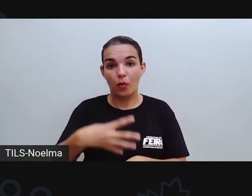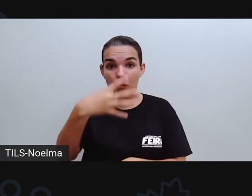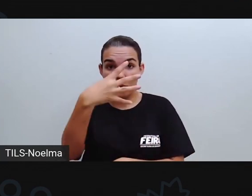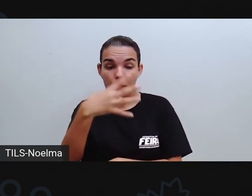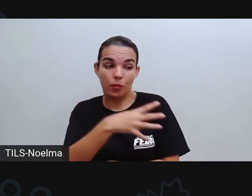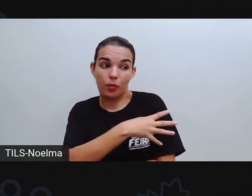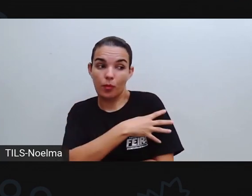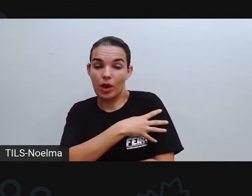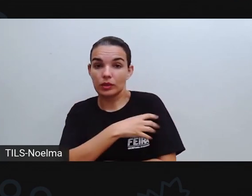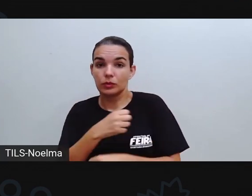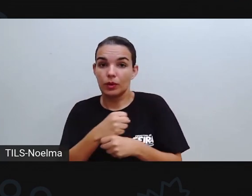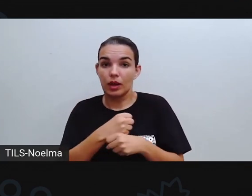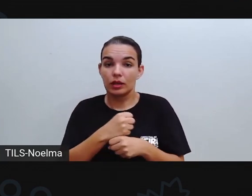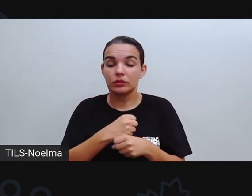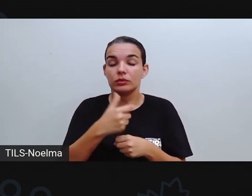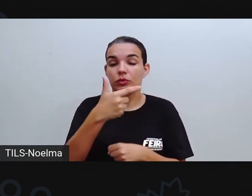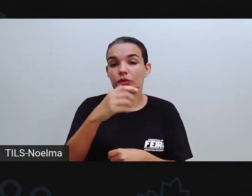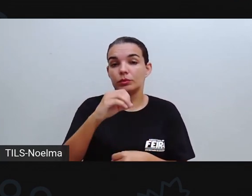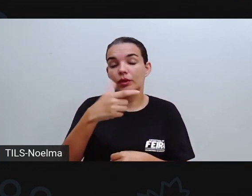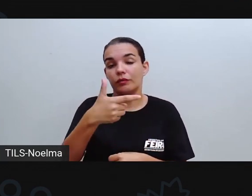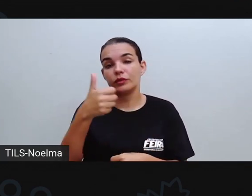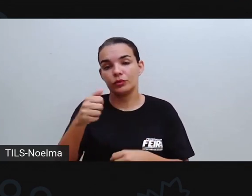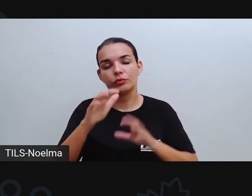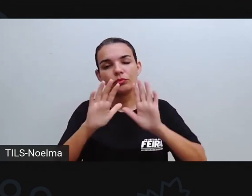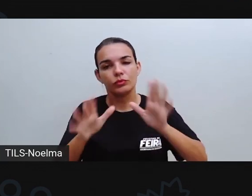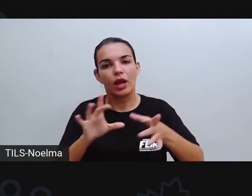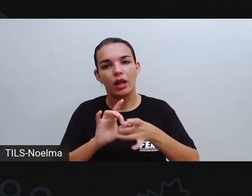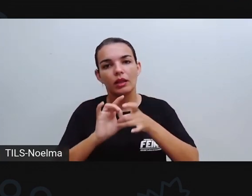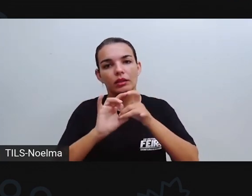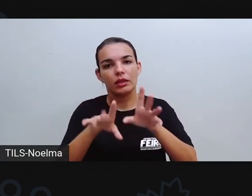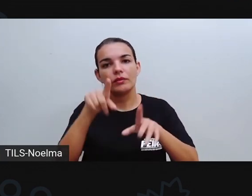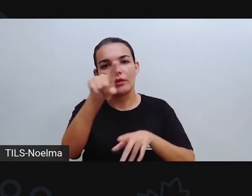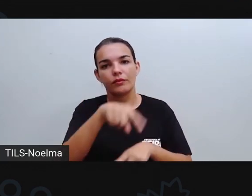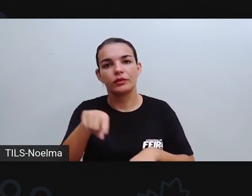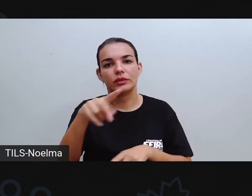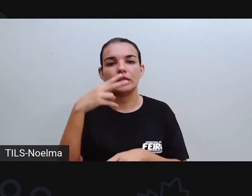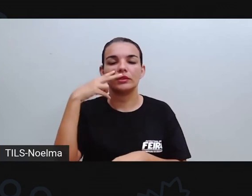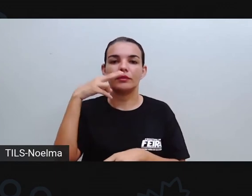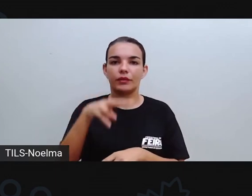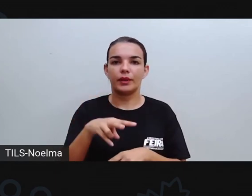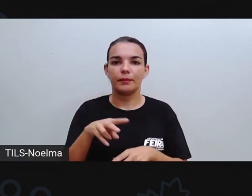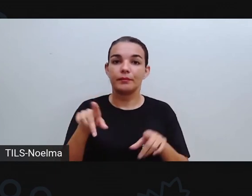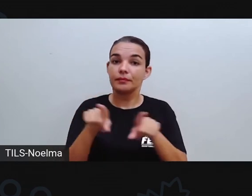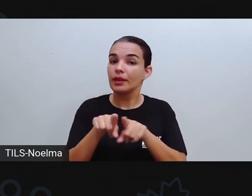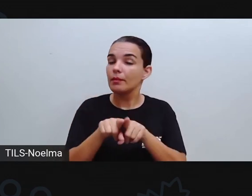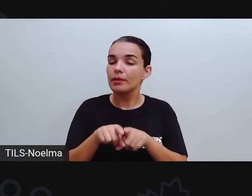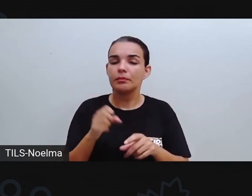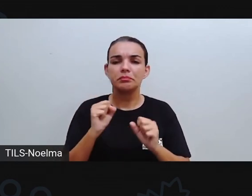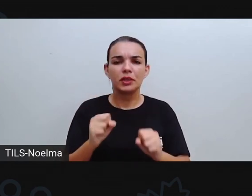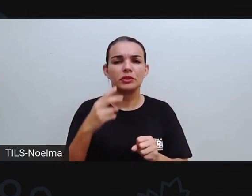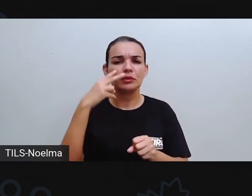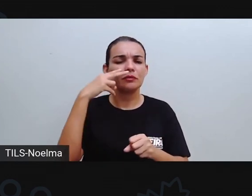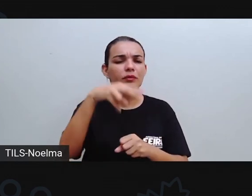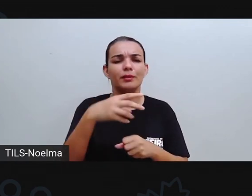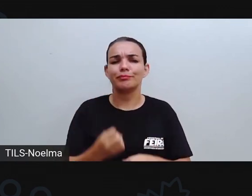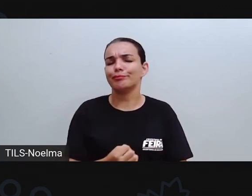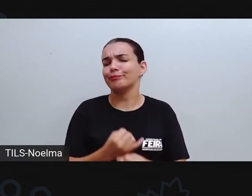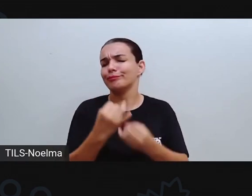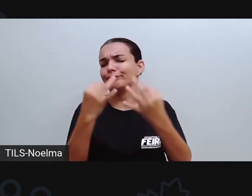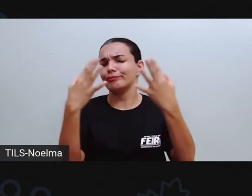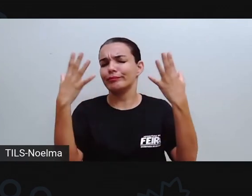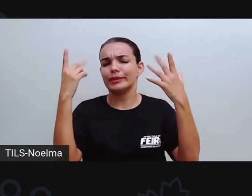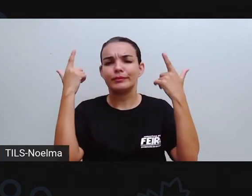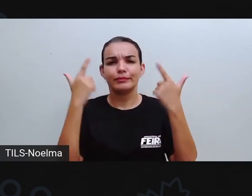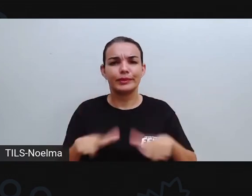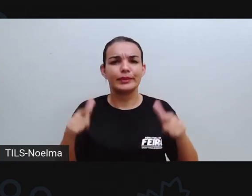ano letivo 2021, que essas aulas estarão disponíveis para vocês. e assistam quantas vezes vocês acharem necessárias